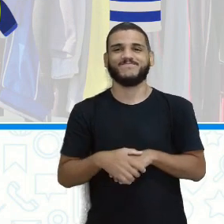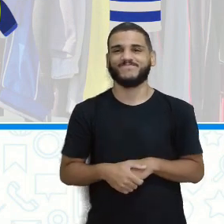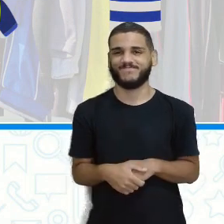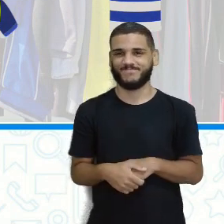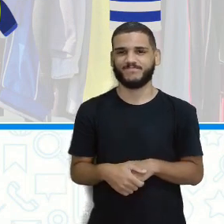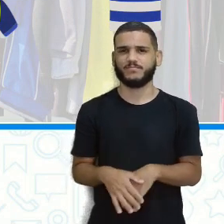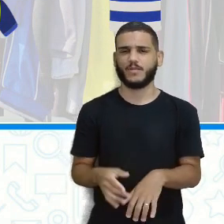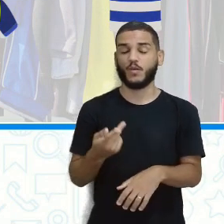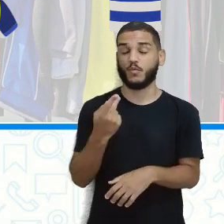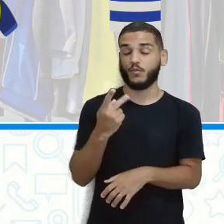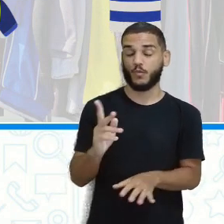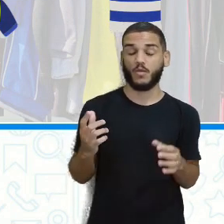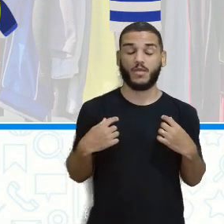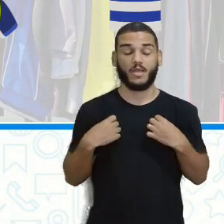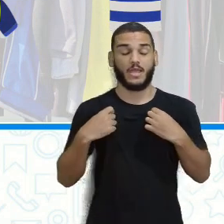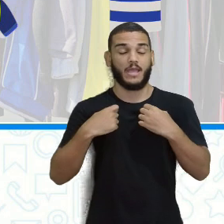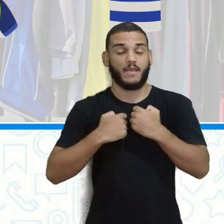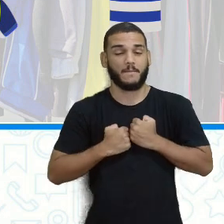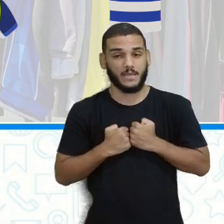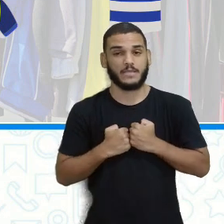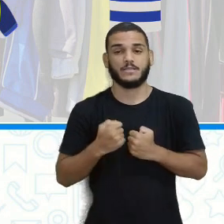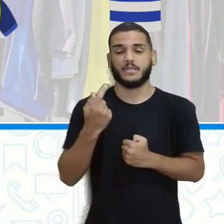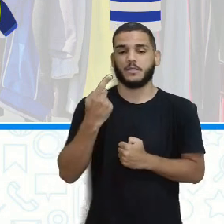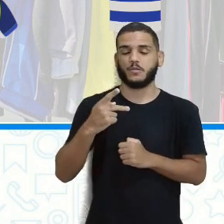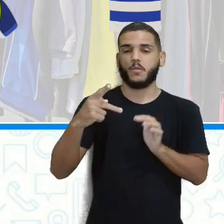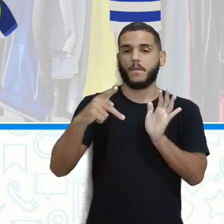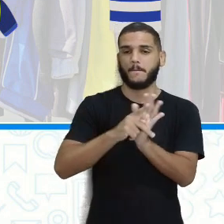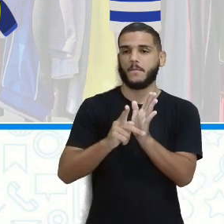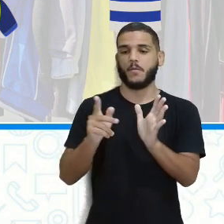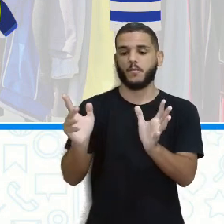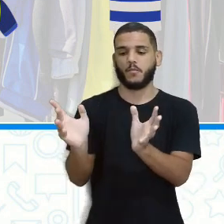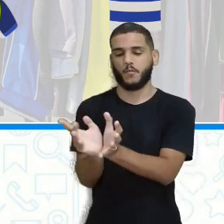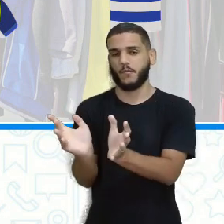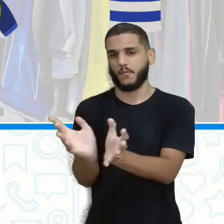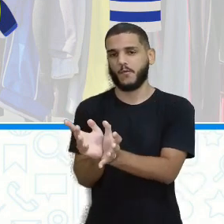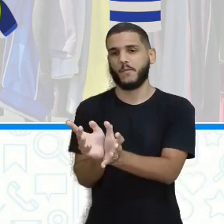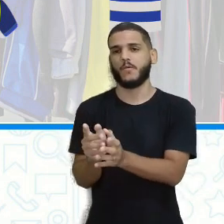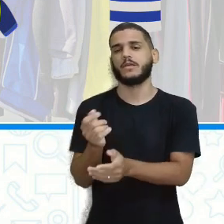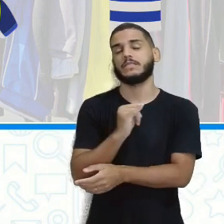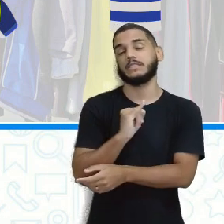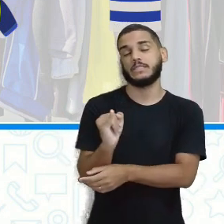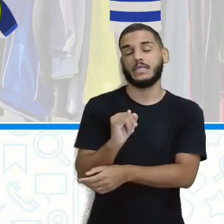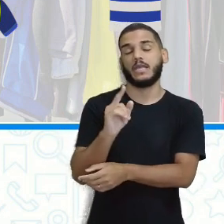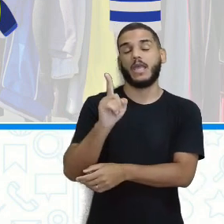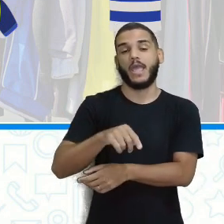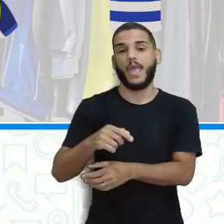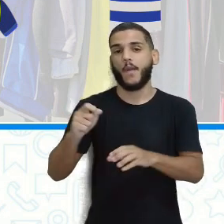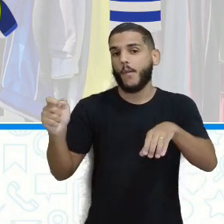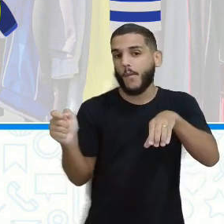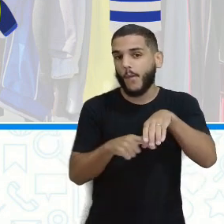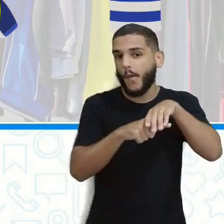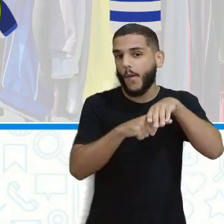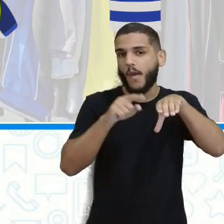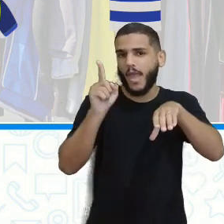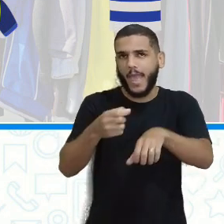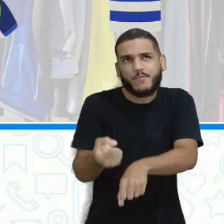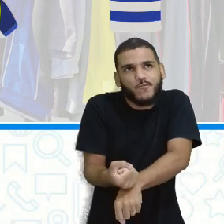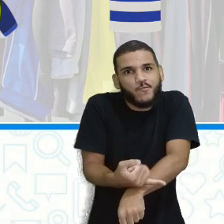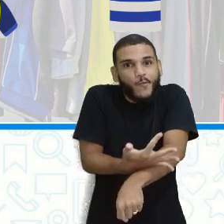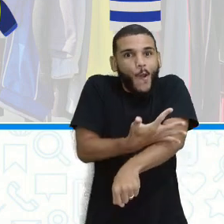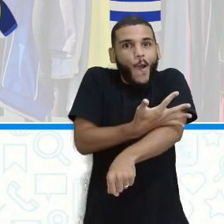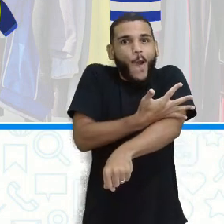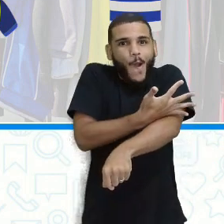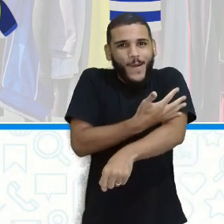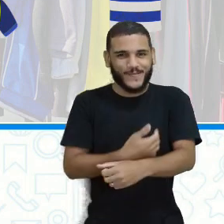aí. Pegue logo a camisa da sua seleção, pois se ela fazer um gol, será grande a